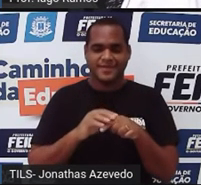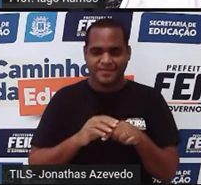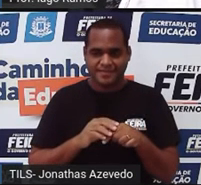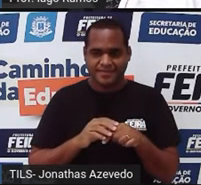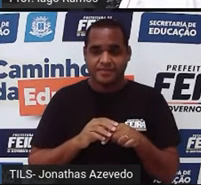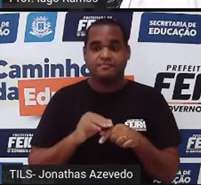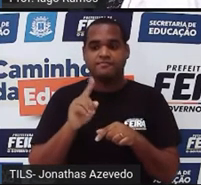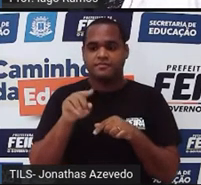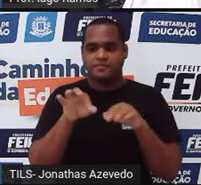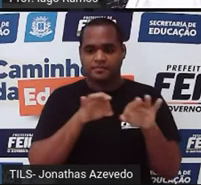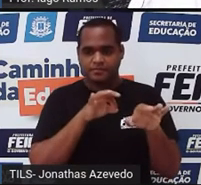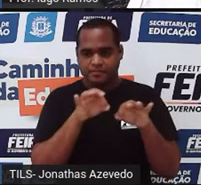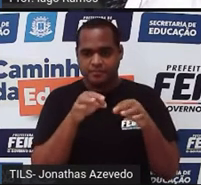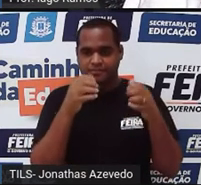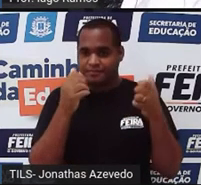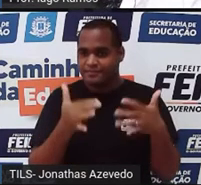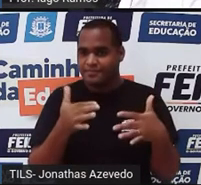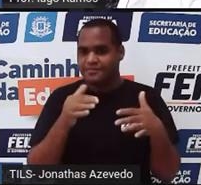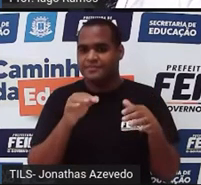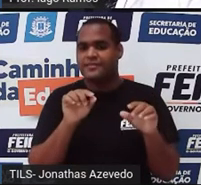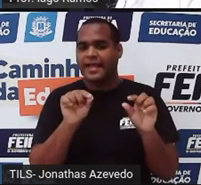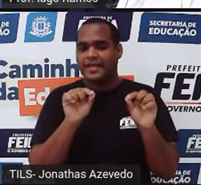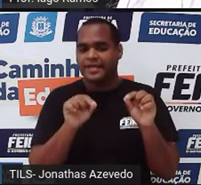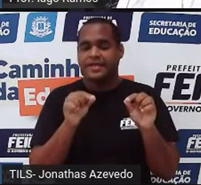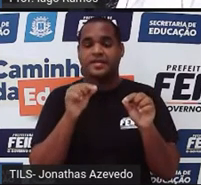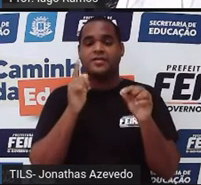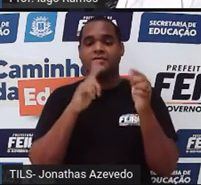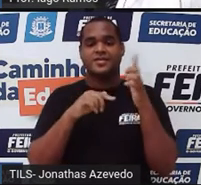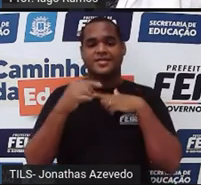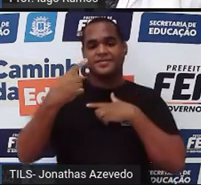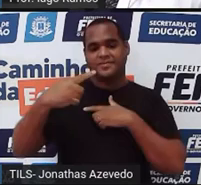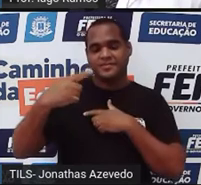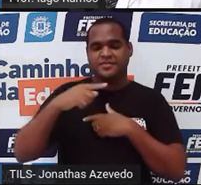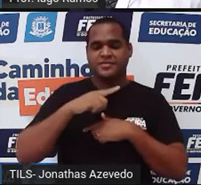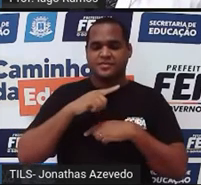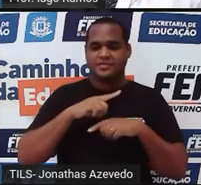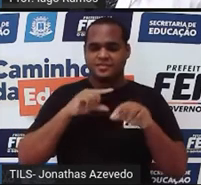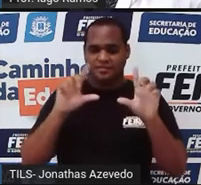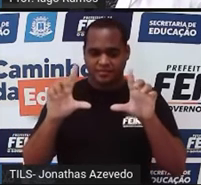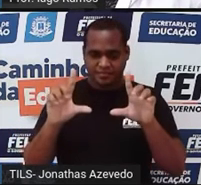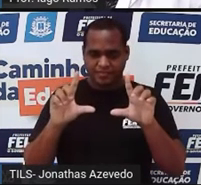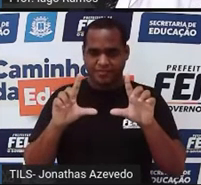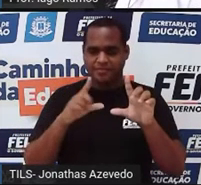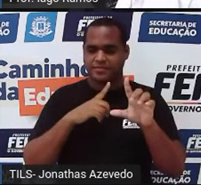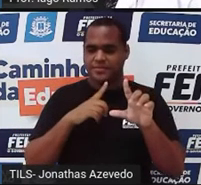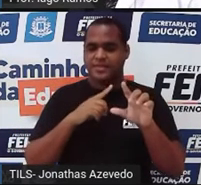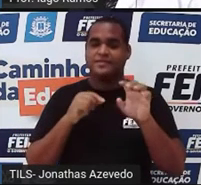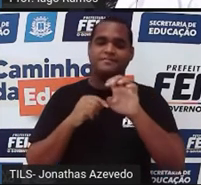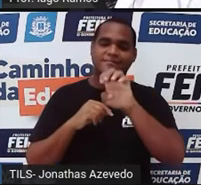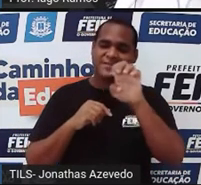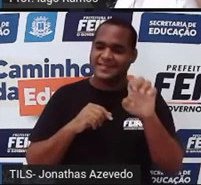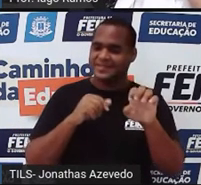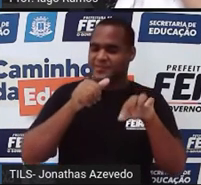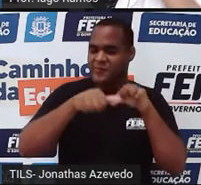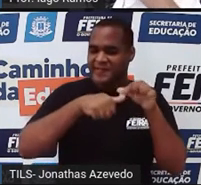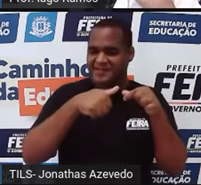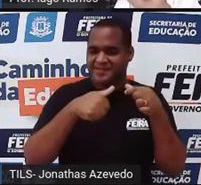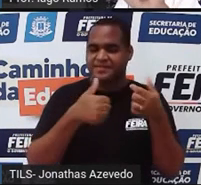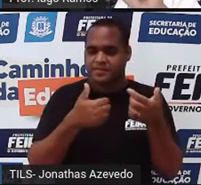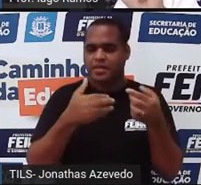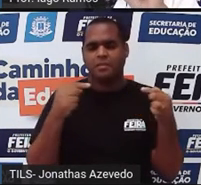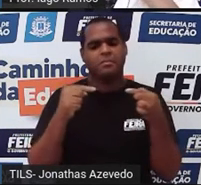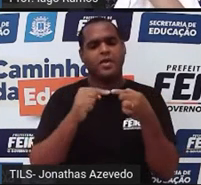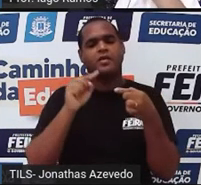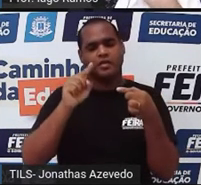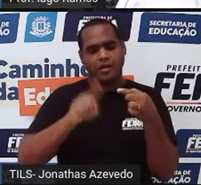posicionando a bolinha lá no primeiro quadradinho da coluna da esquerda, já é uma